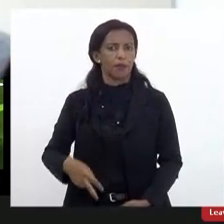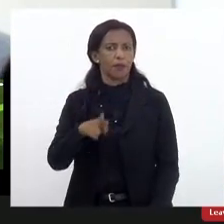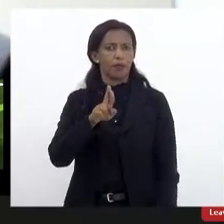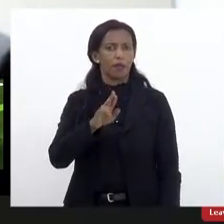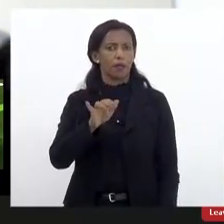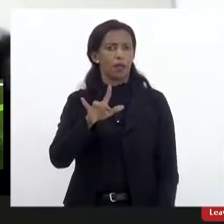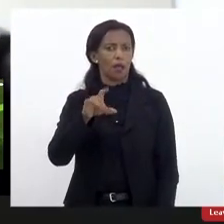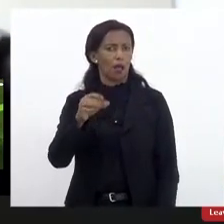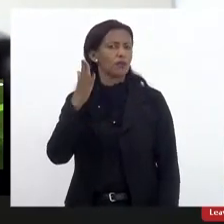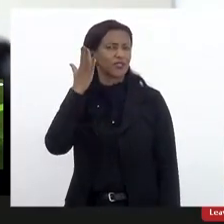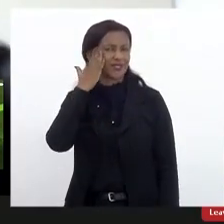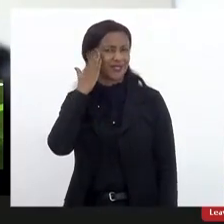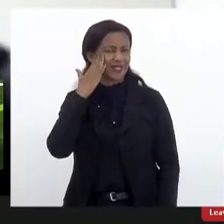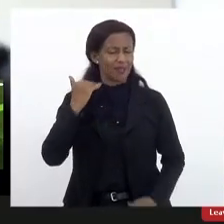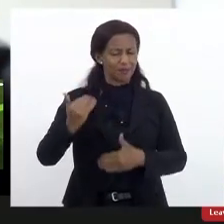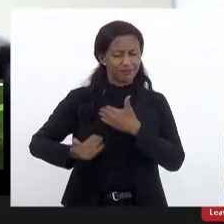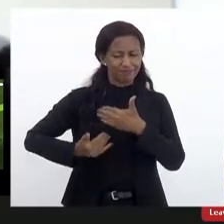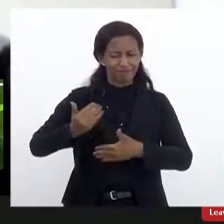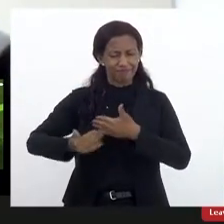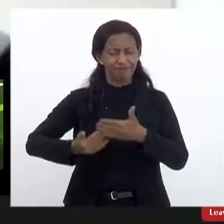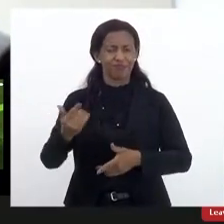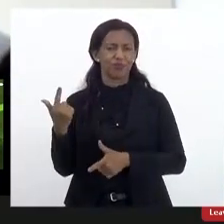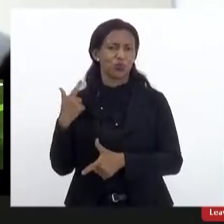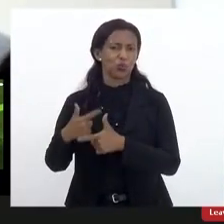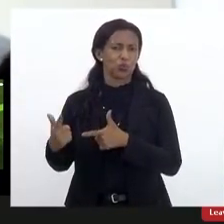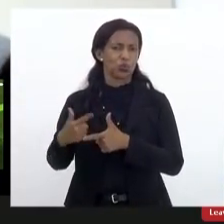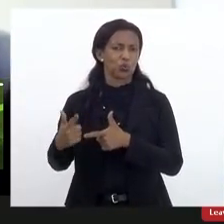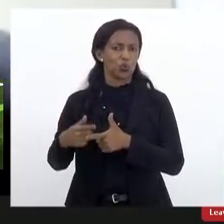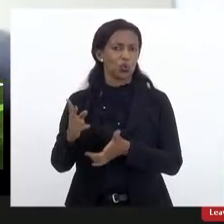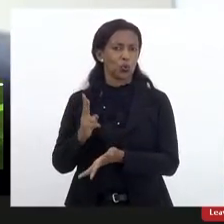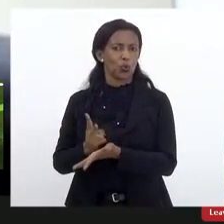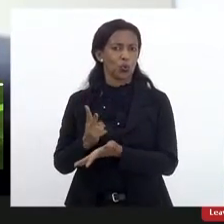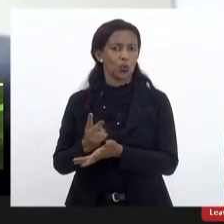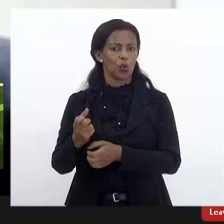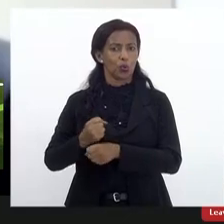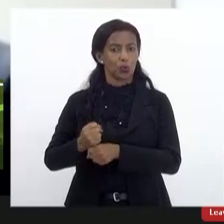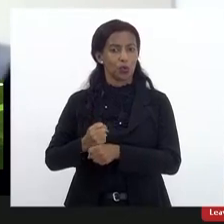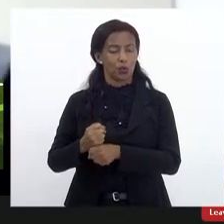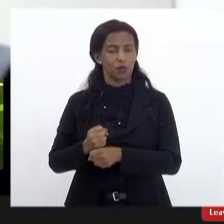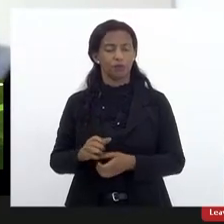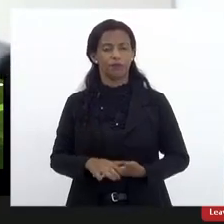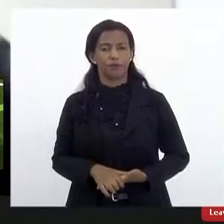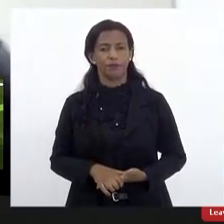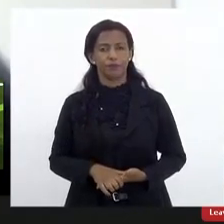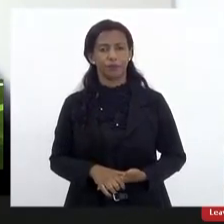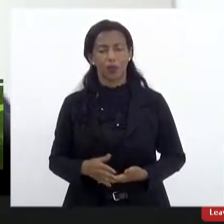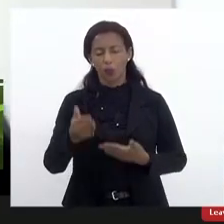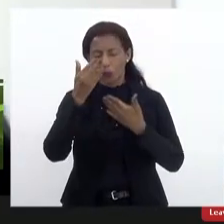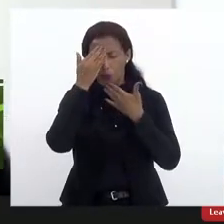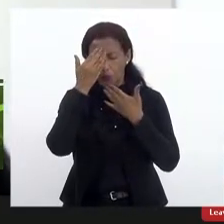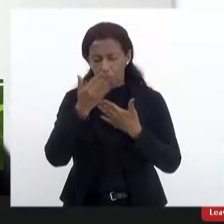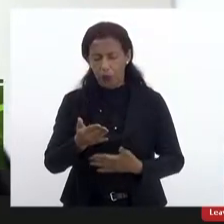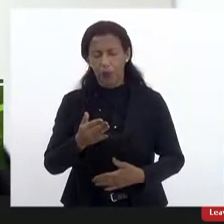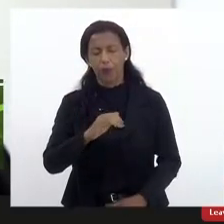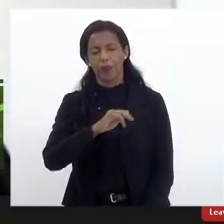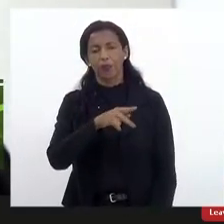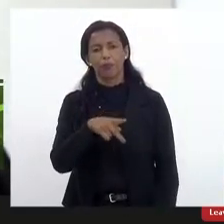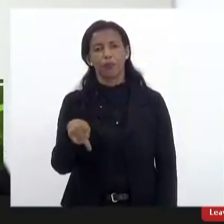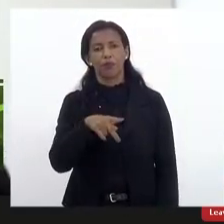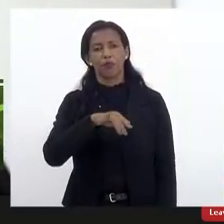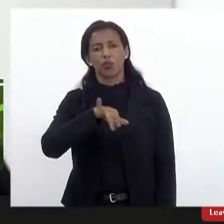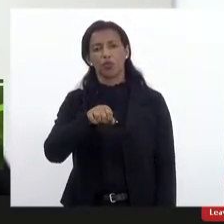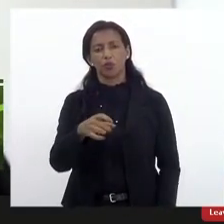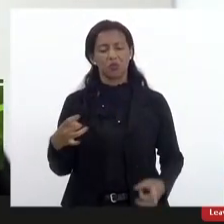a gente sabe que tem sido recorrente ao longo dos últimos anos para o Conselho Estadual de Educação. Muito obrigado, professora Joioza, pela